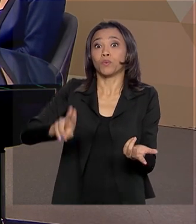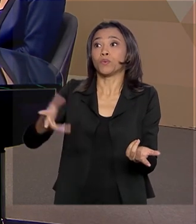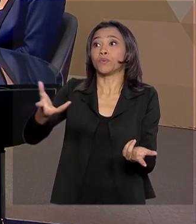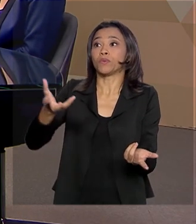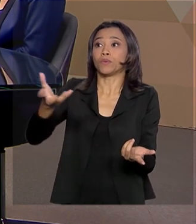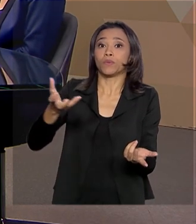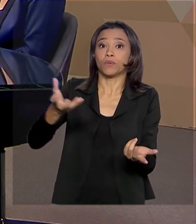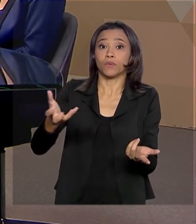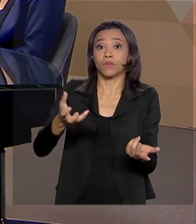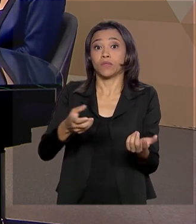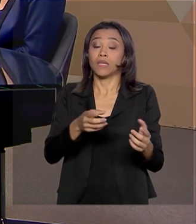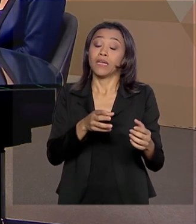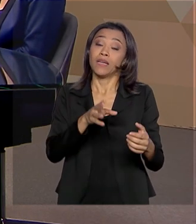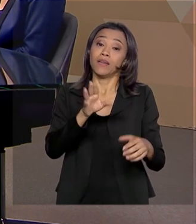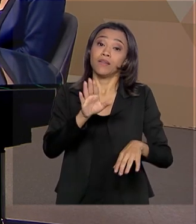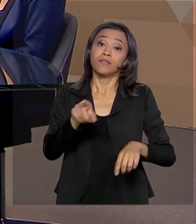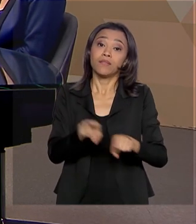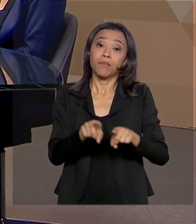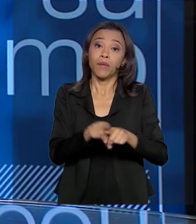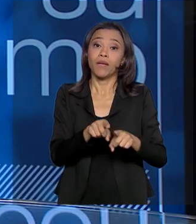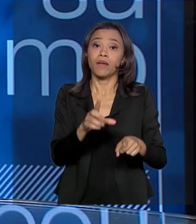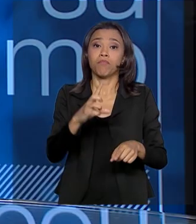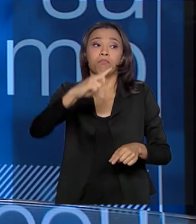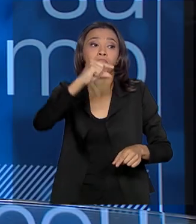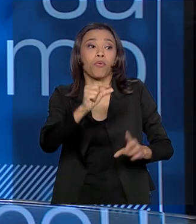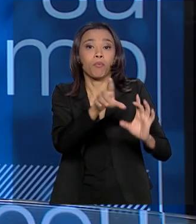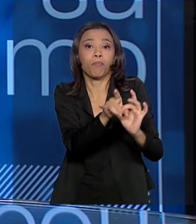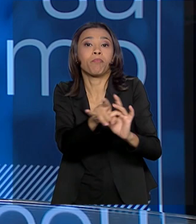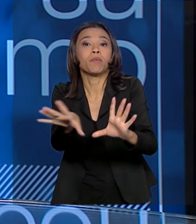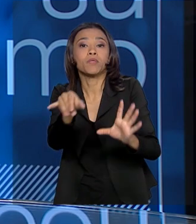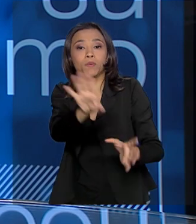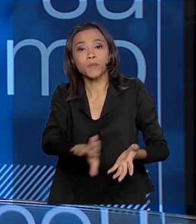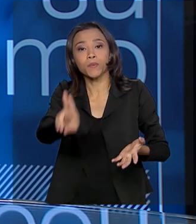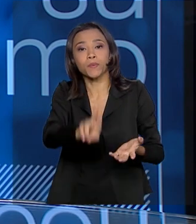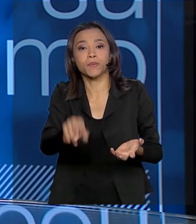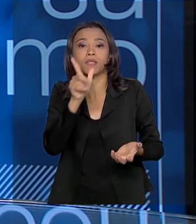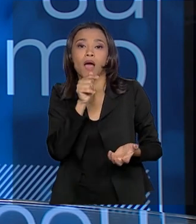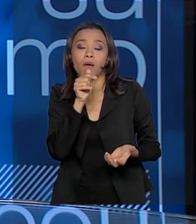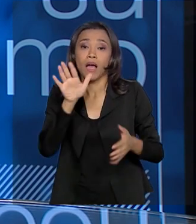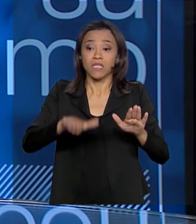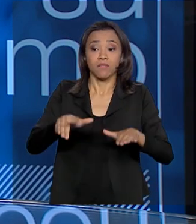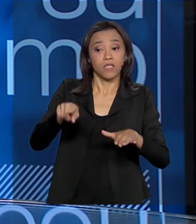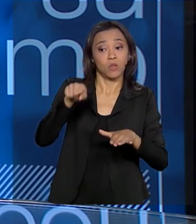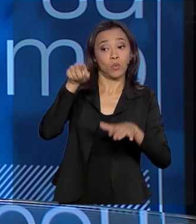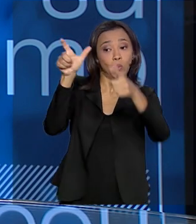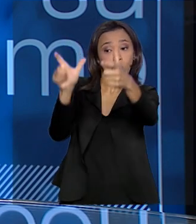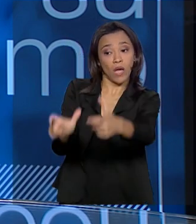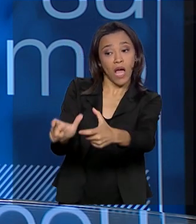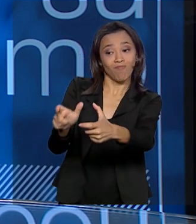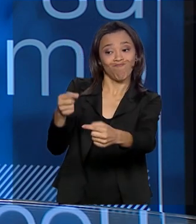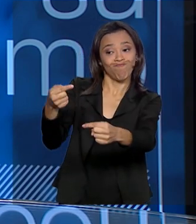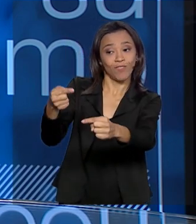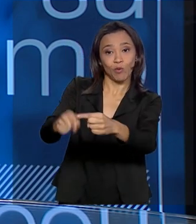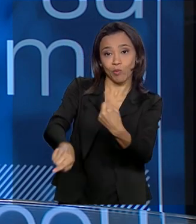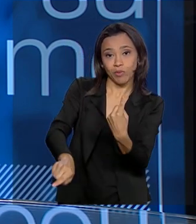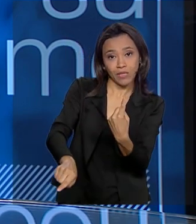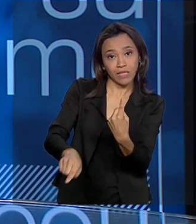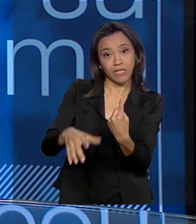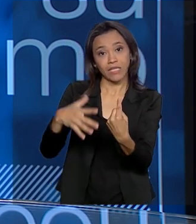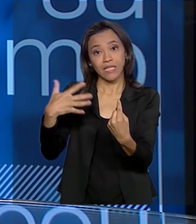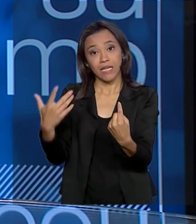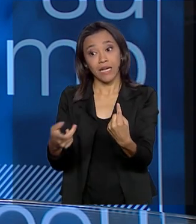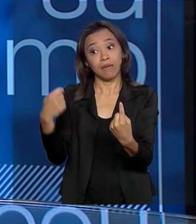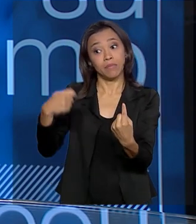capacidade de autorizar o uso de recursos hídricos. Então, é um cenário que não é desejável e nós temos que trabalhar em uma